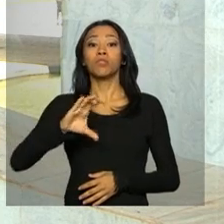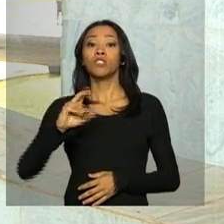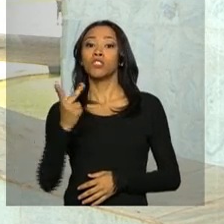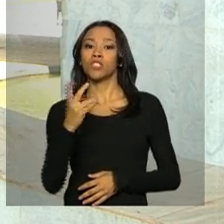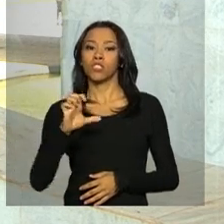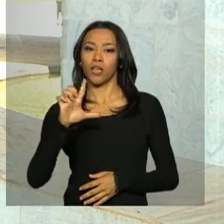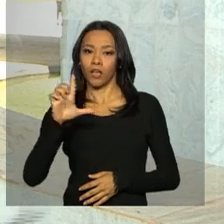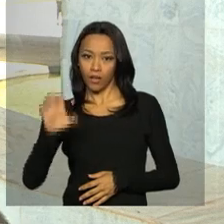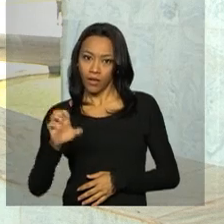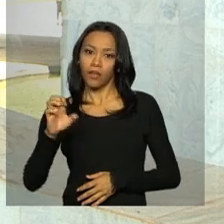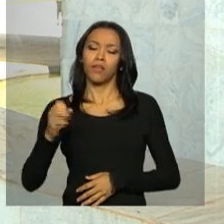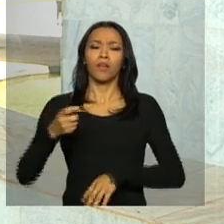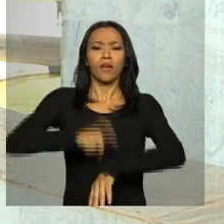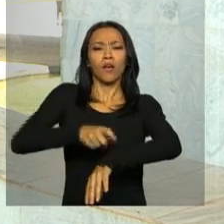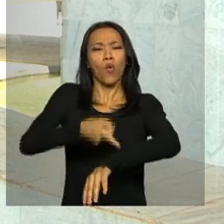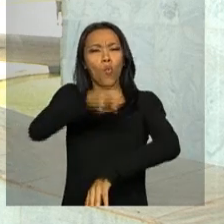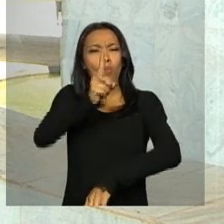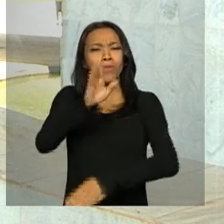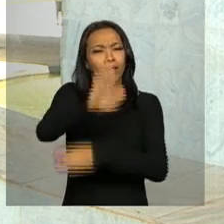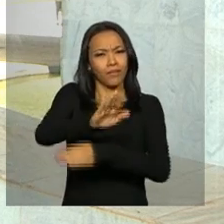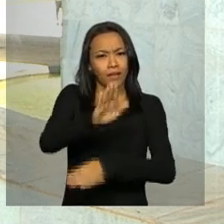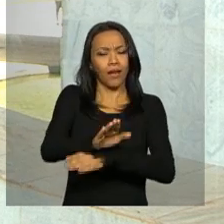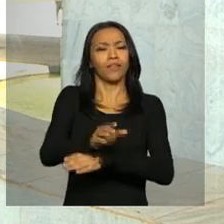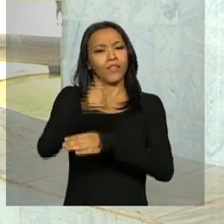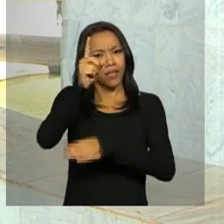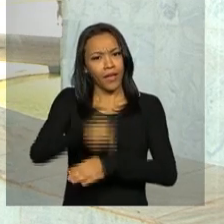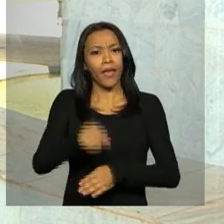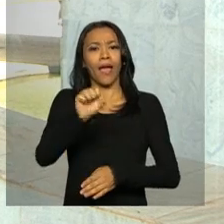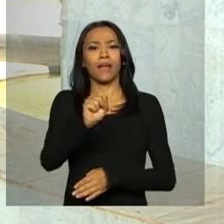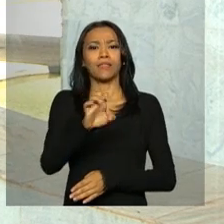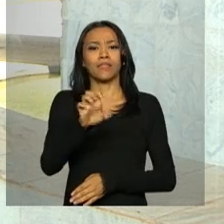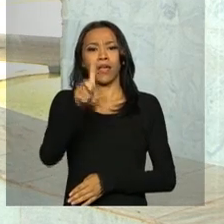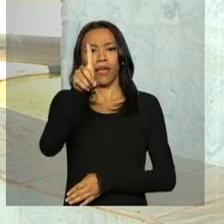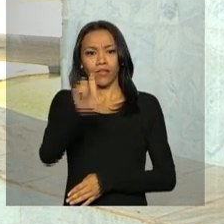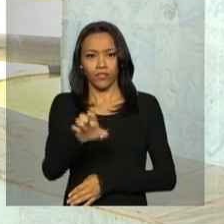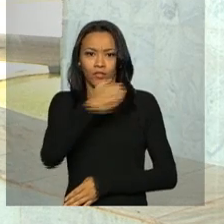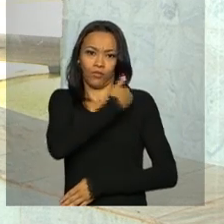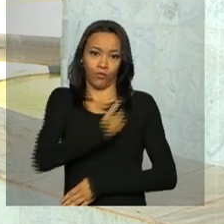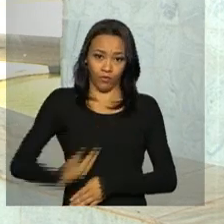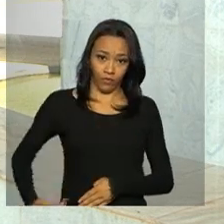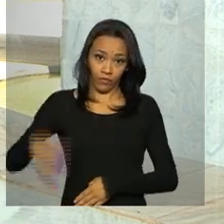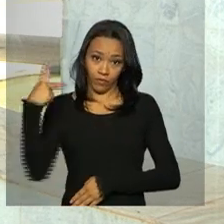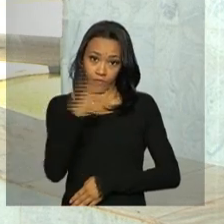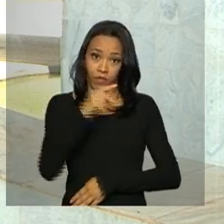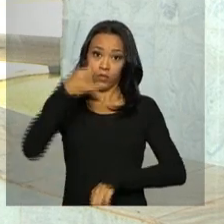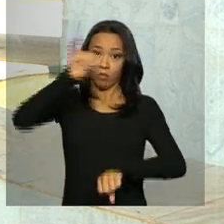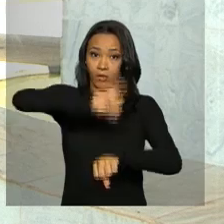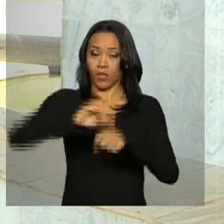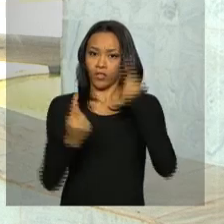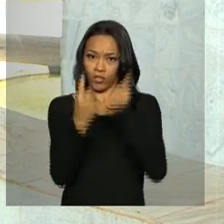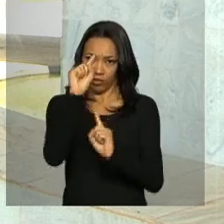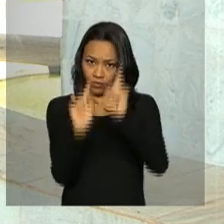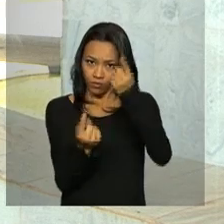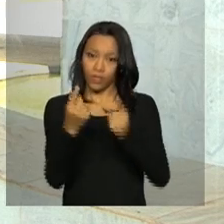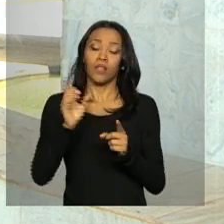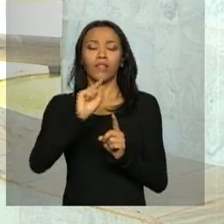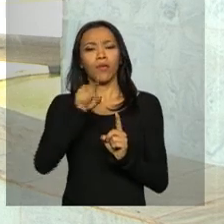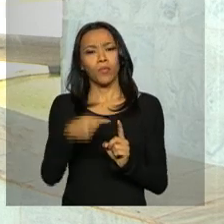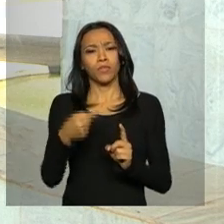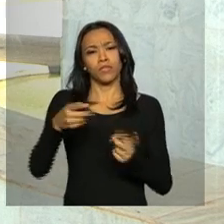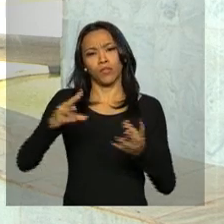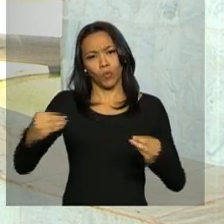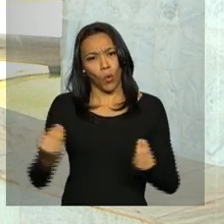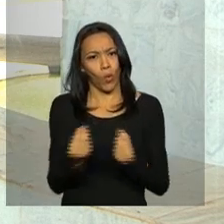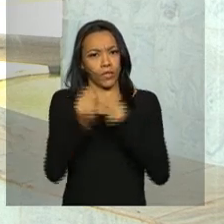da tarde, no Palácio de la Moneda, que é a sede do governo chileno. Depois dessa cerimônia, acontece um coquetel e também Michelle